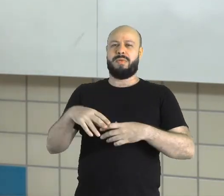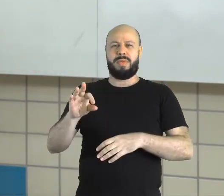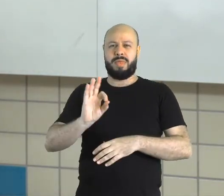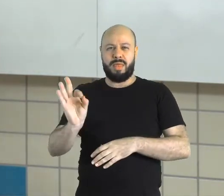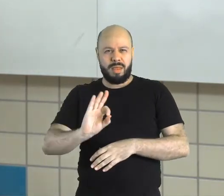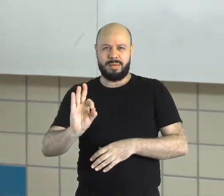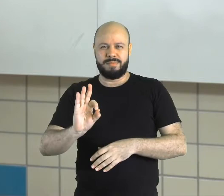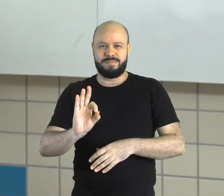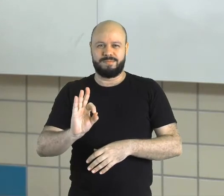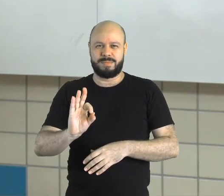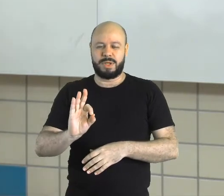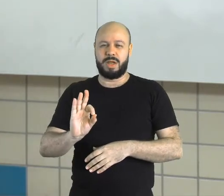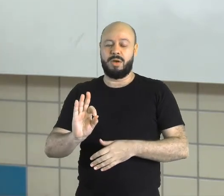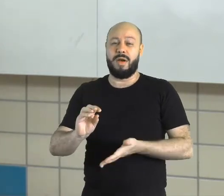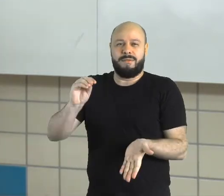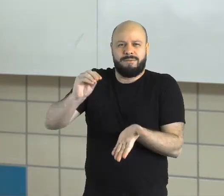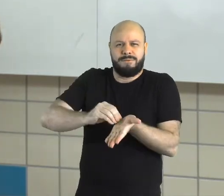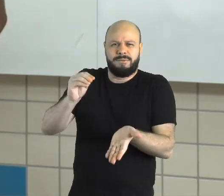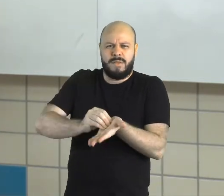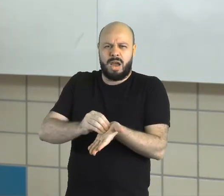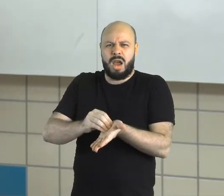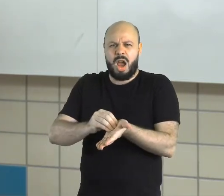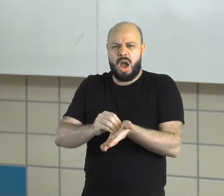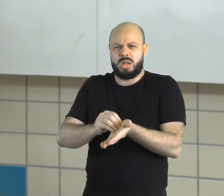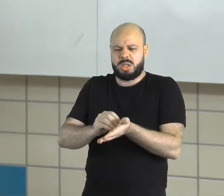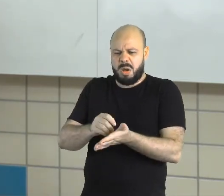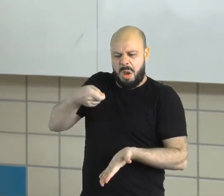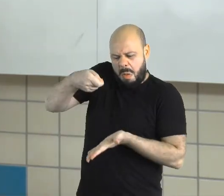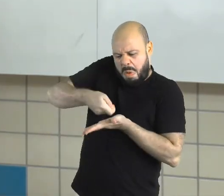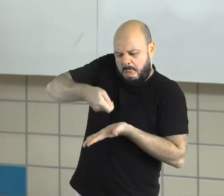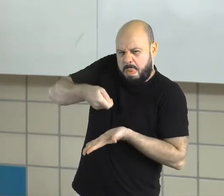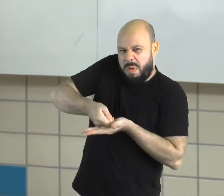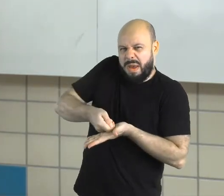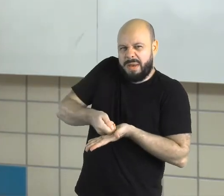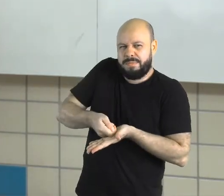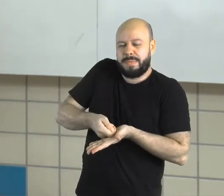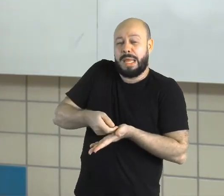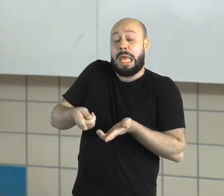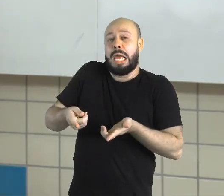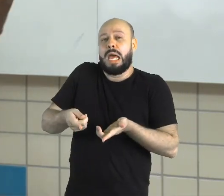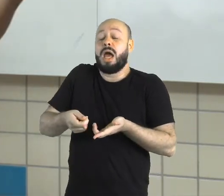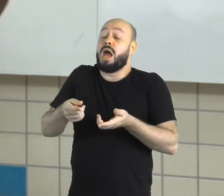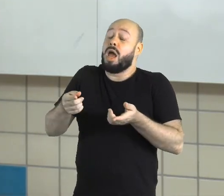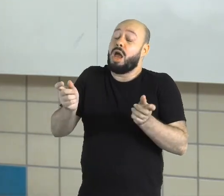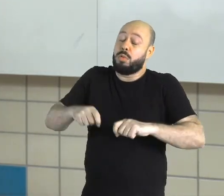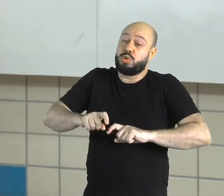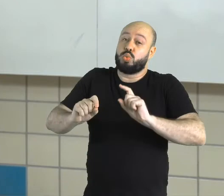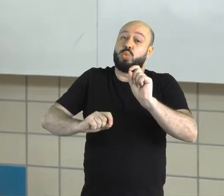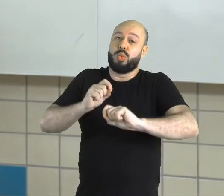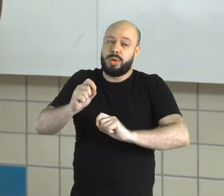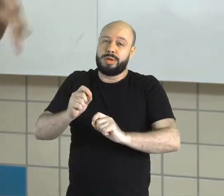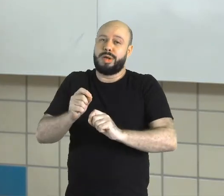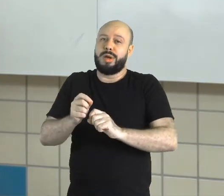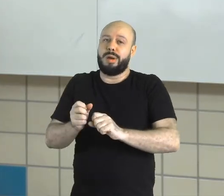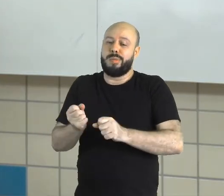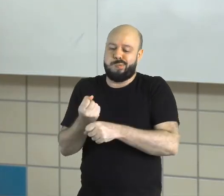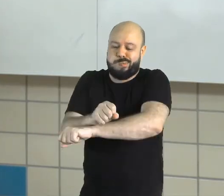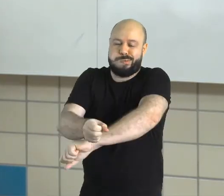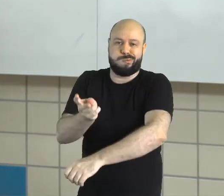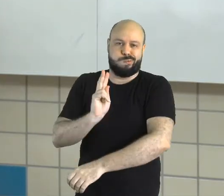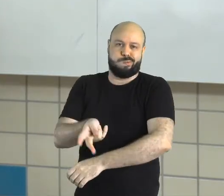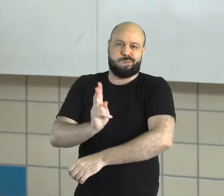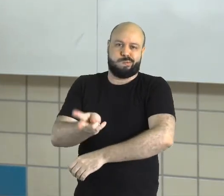a falta de impunidade mediante a essa situação também gera que isso seja possível ainda hoje